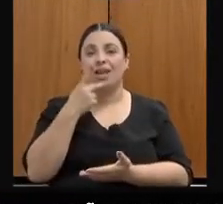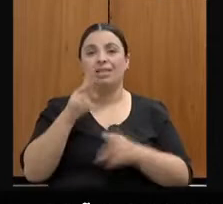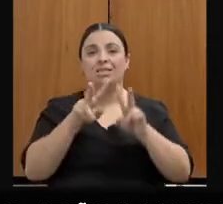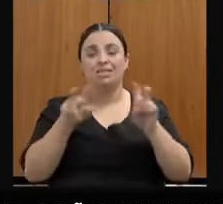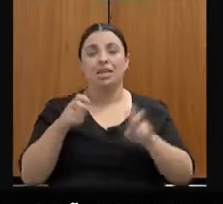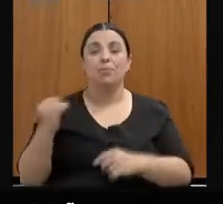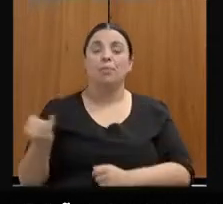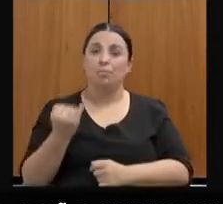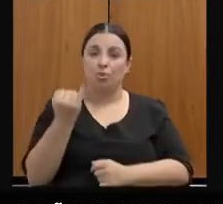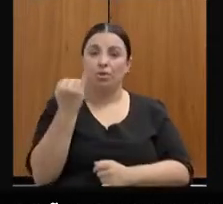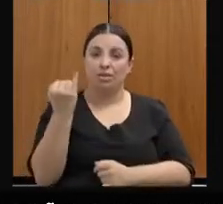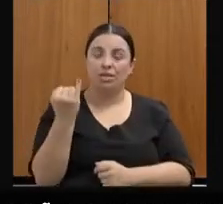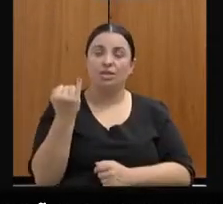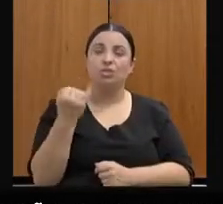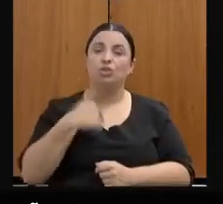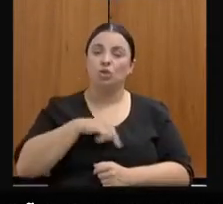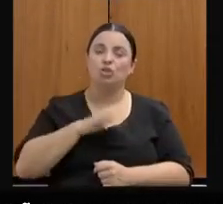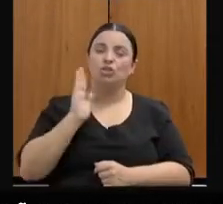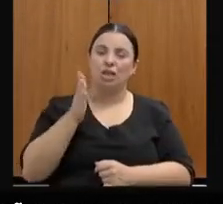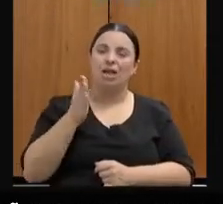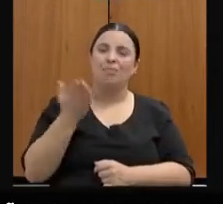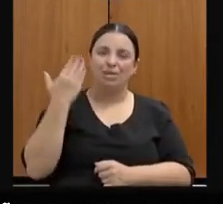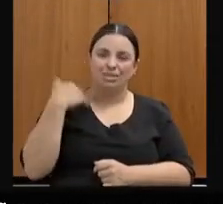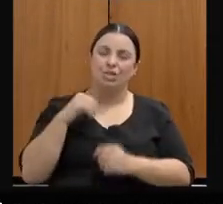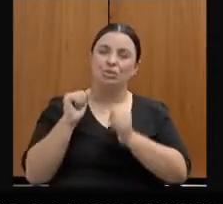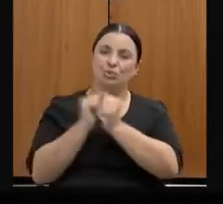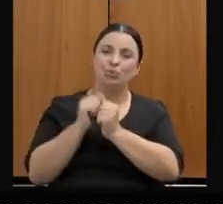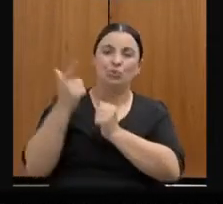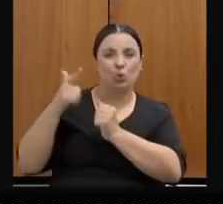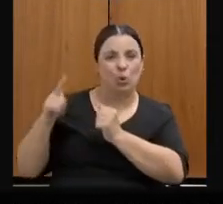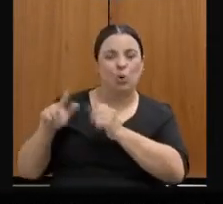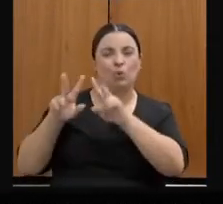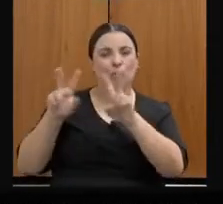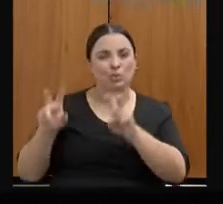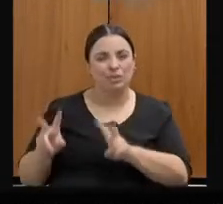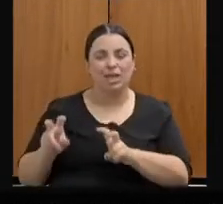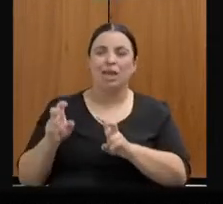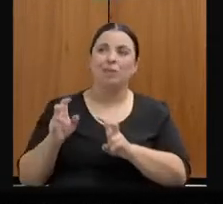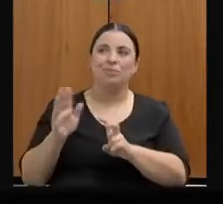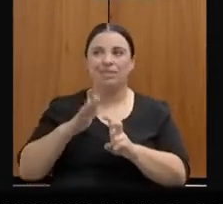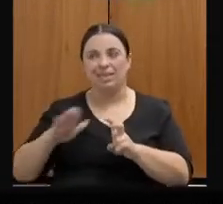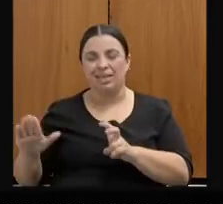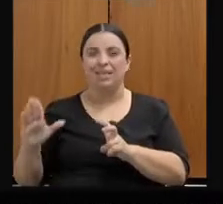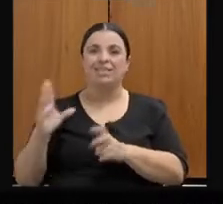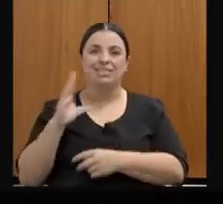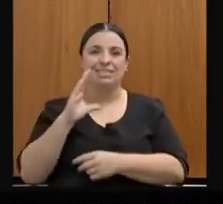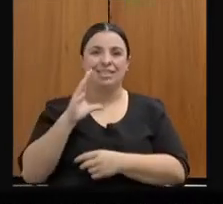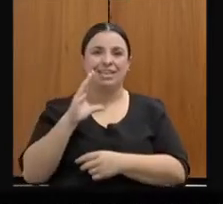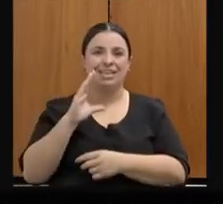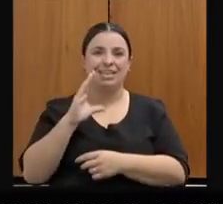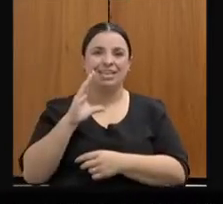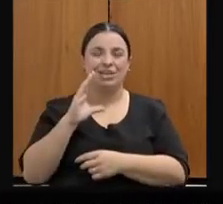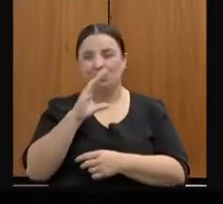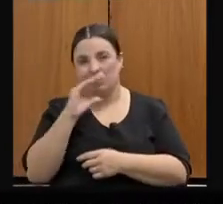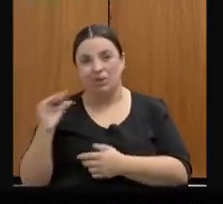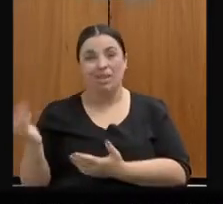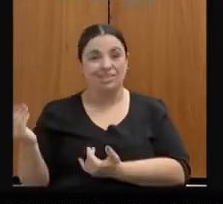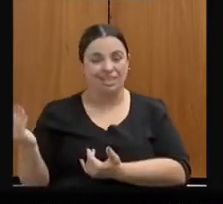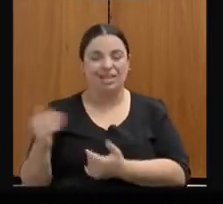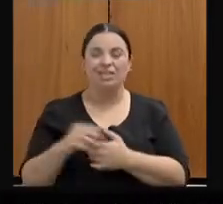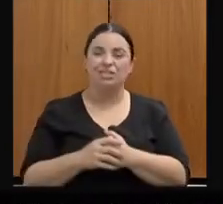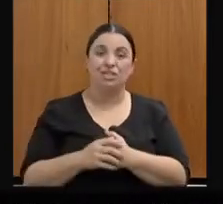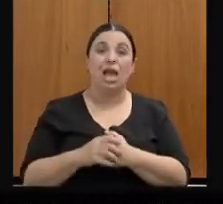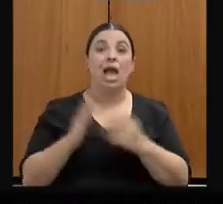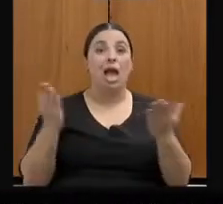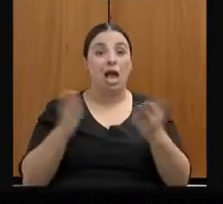importante. Já estivemos juntos em outros temas, no que diz respeito à criança e adolescente, agora com esse temático de